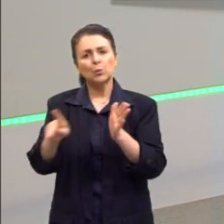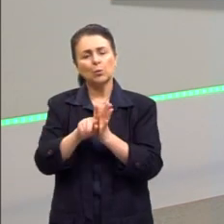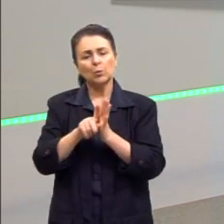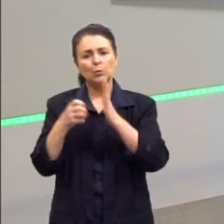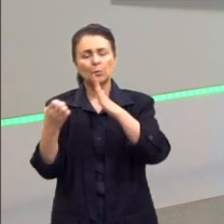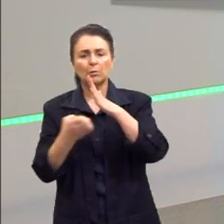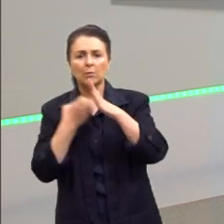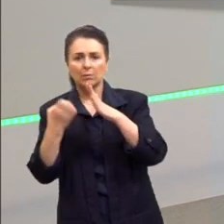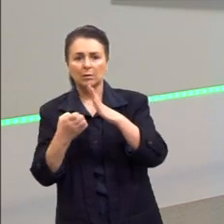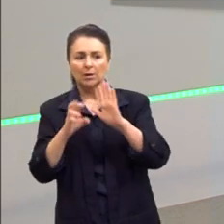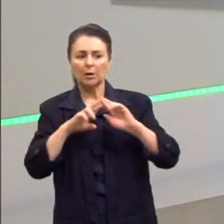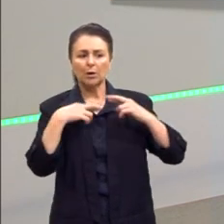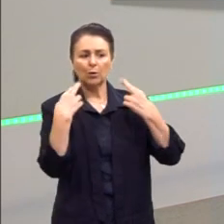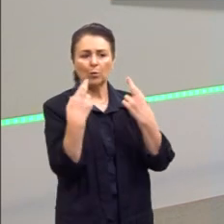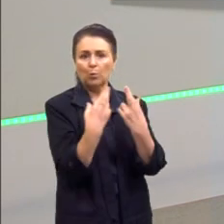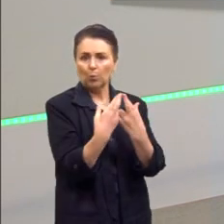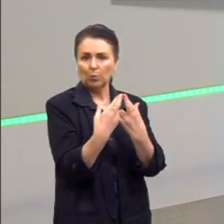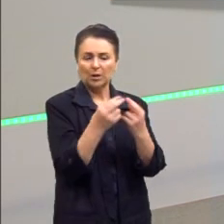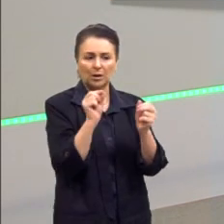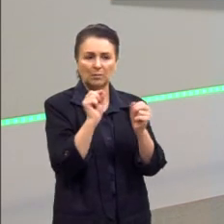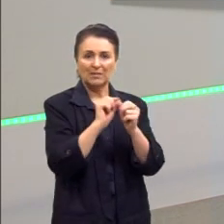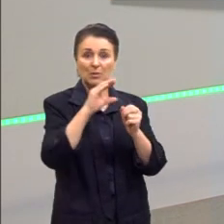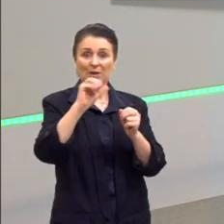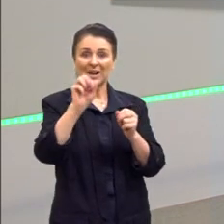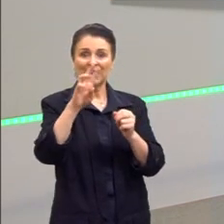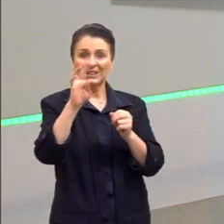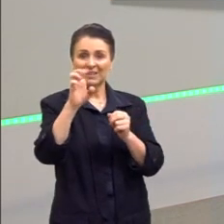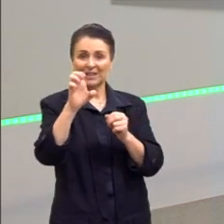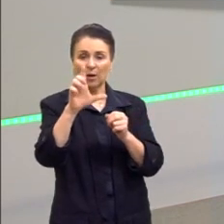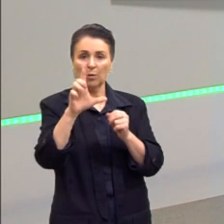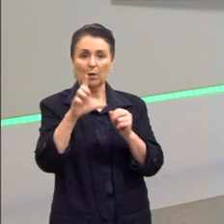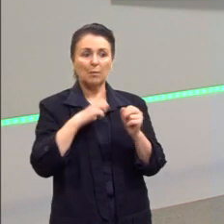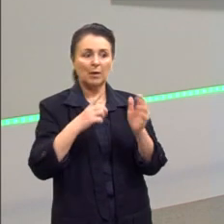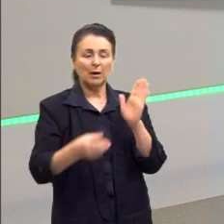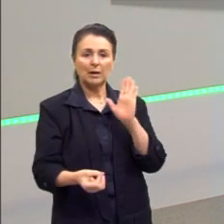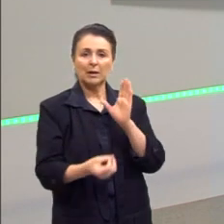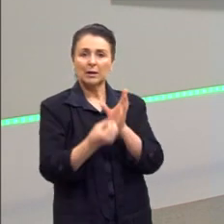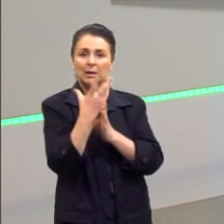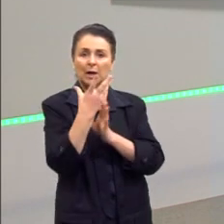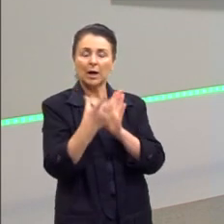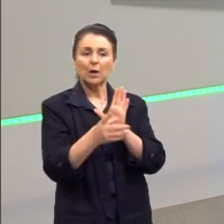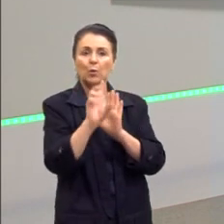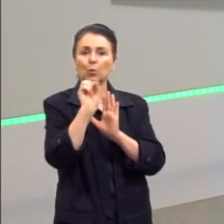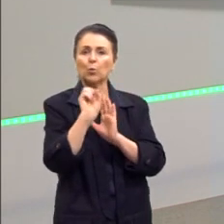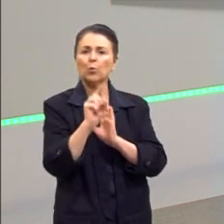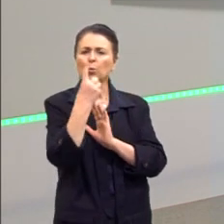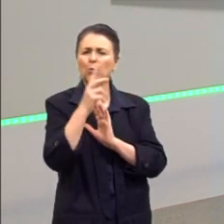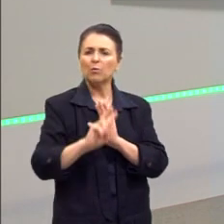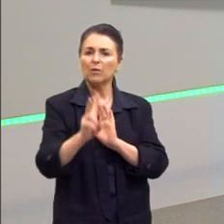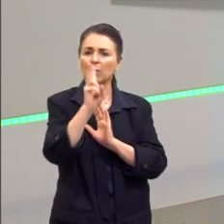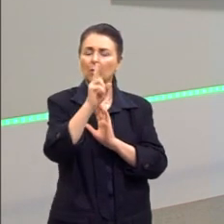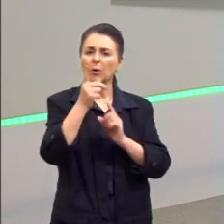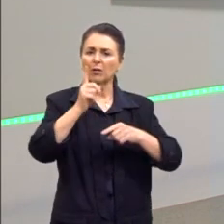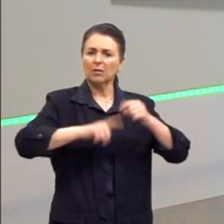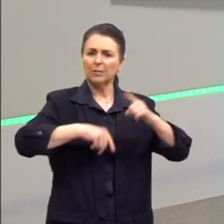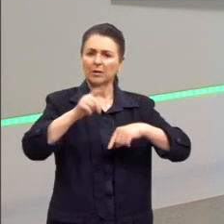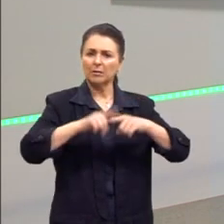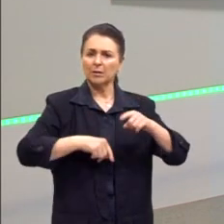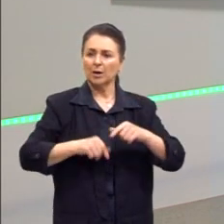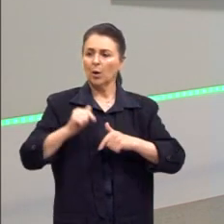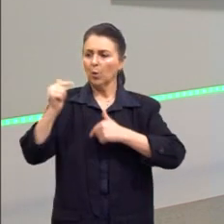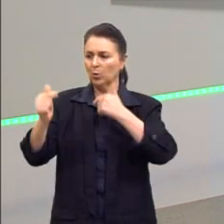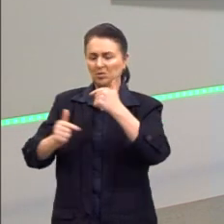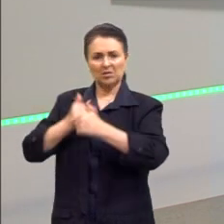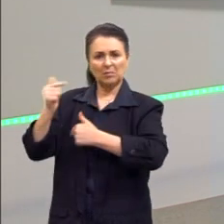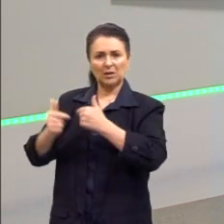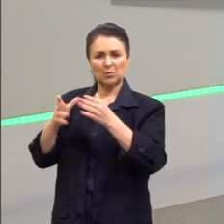fazer um cartel, para tabelar o preço das mercadorias ou para baixar o salário dos trabalhadores, os trabalhadores não têm essa união,